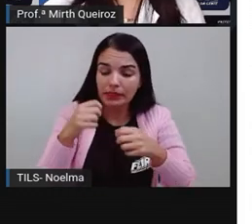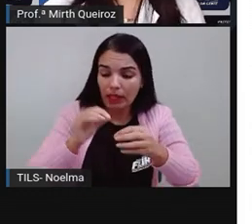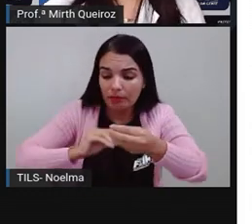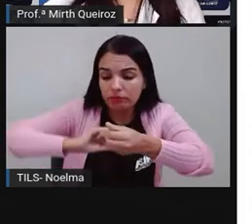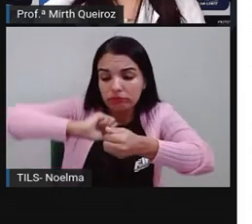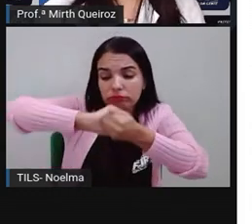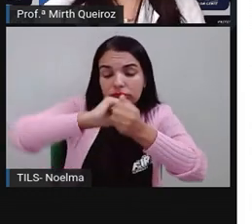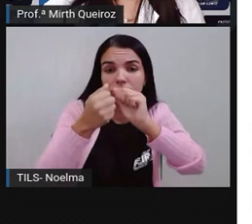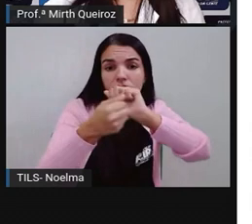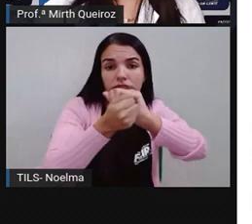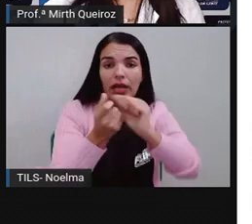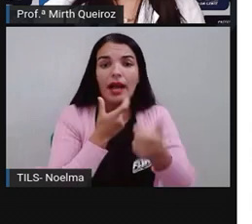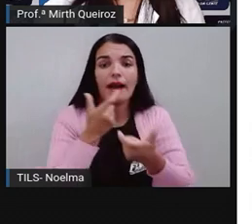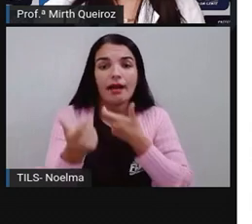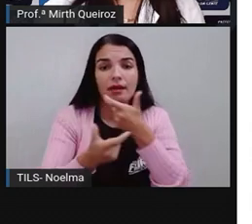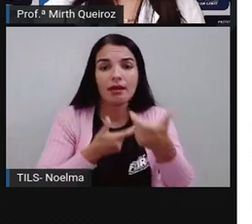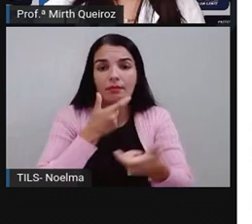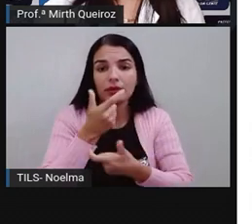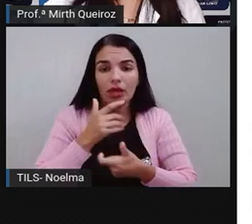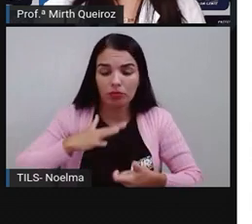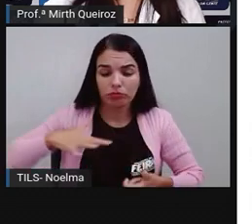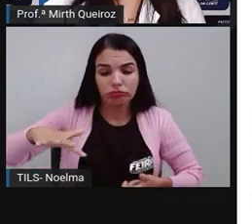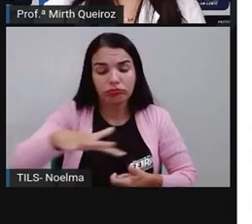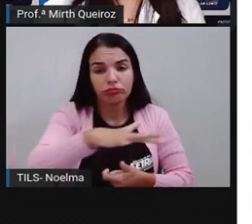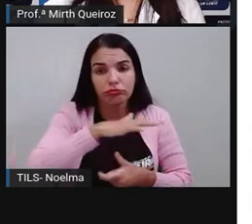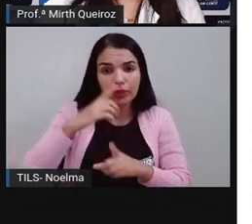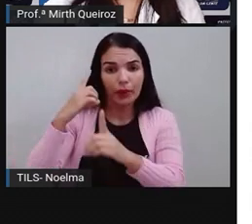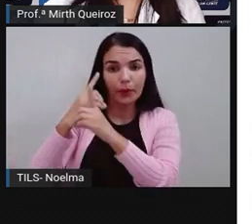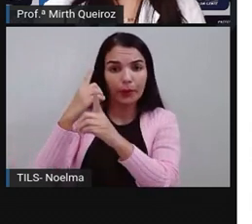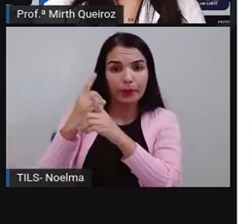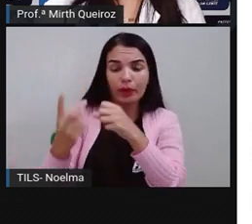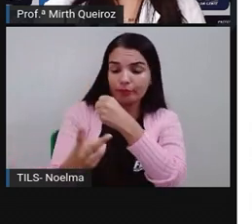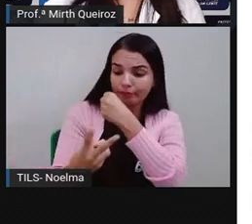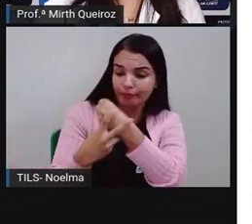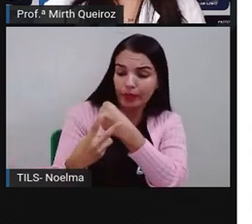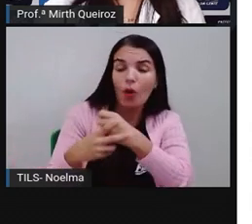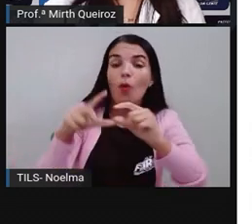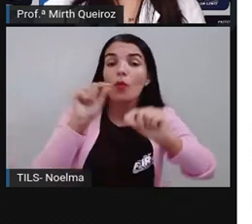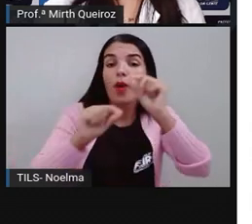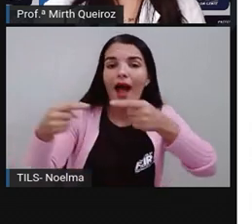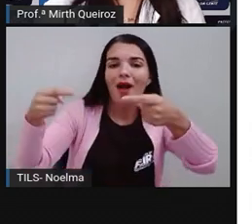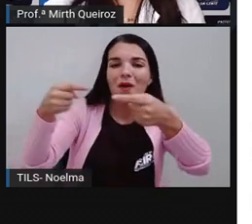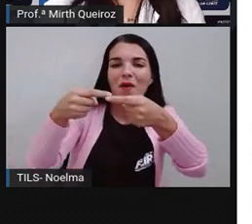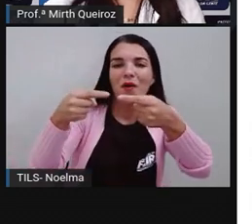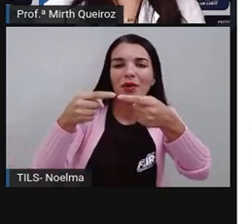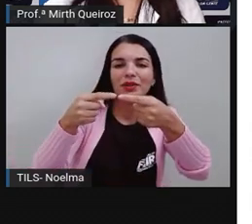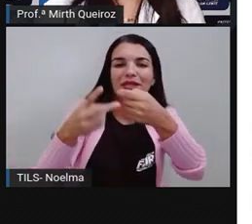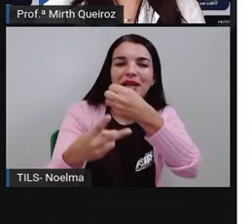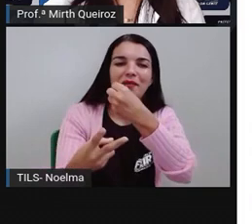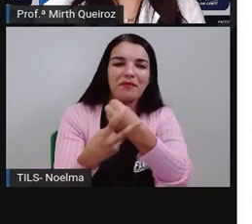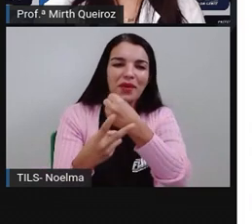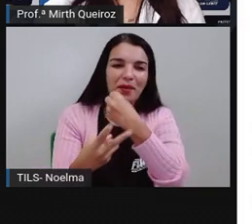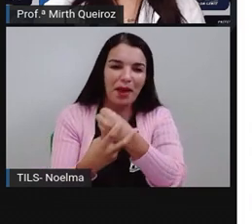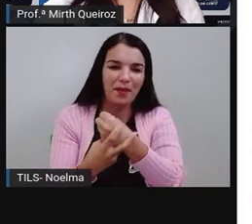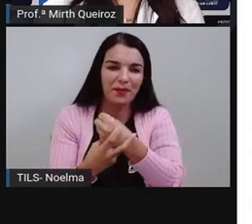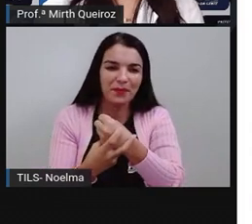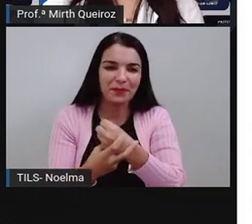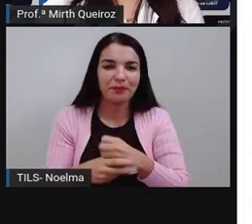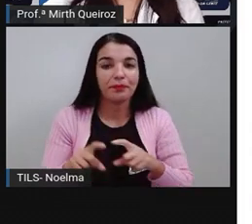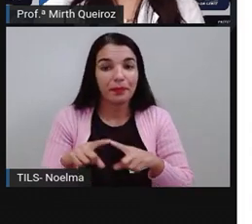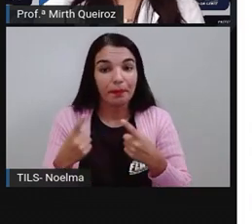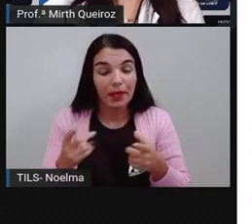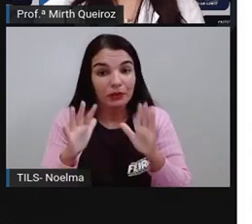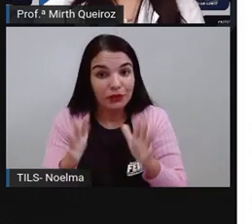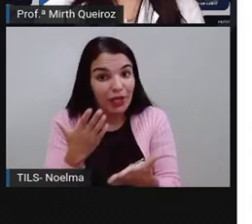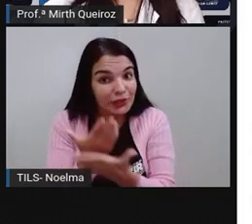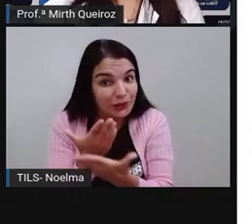gramaticalmente ao restante do ambiente em que se encontra. Trazendo aí a concordância verbal. O a